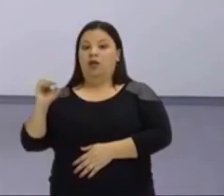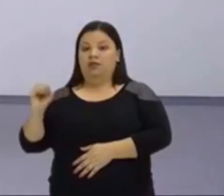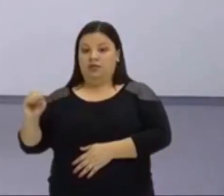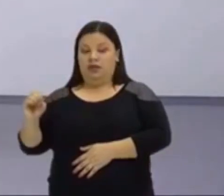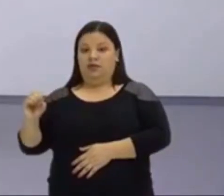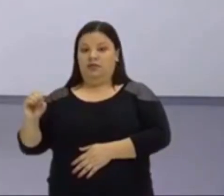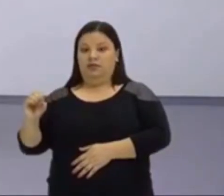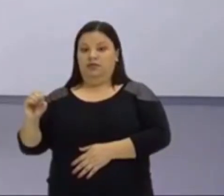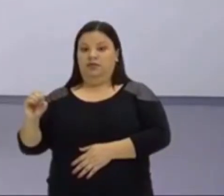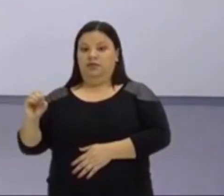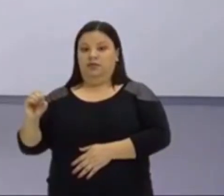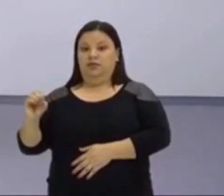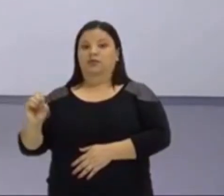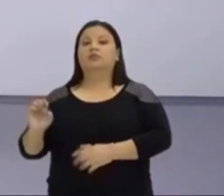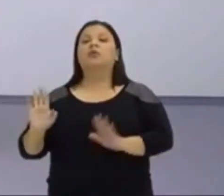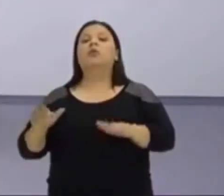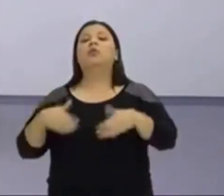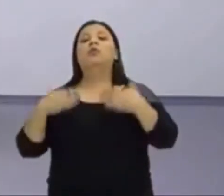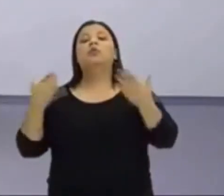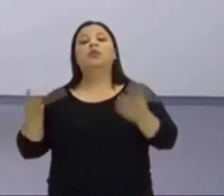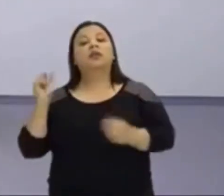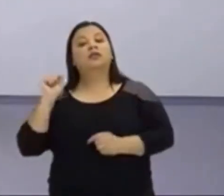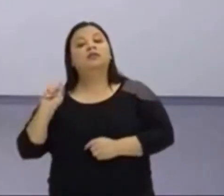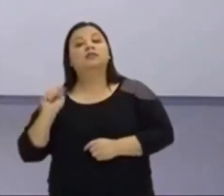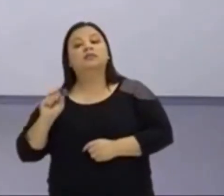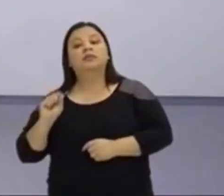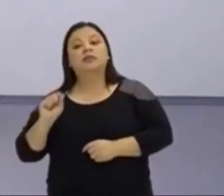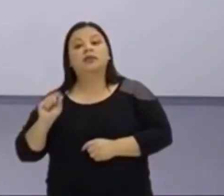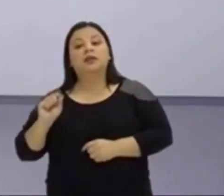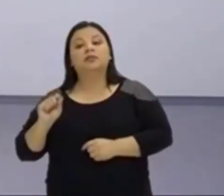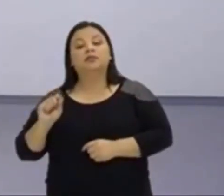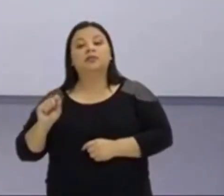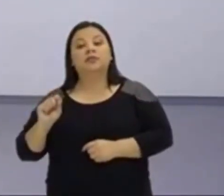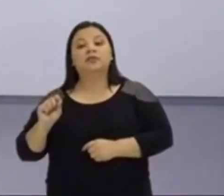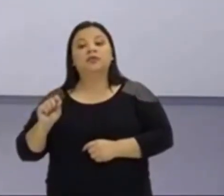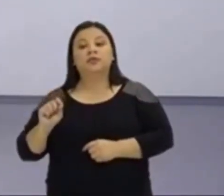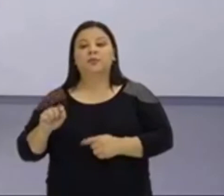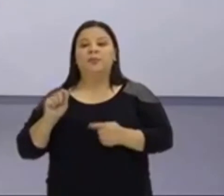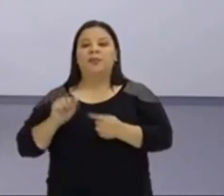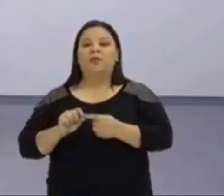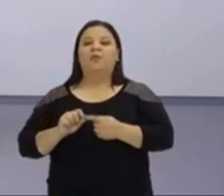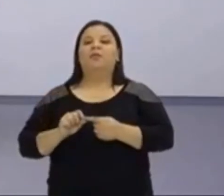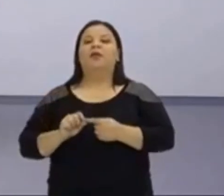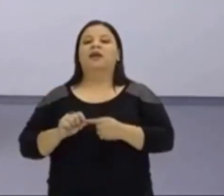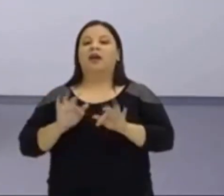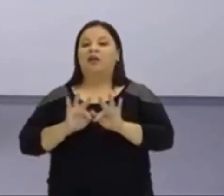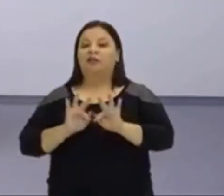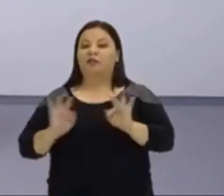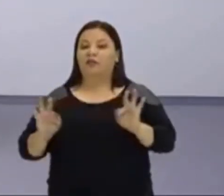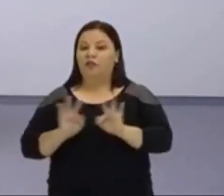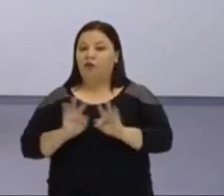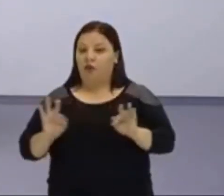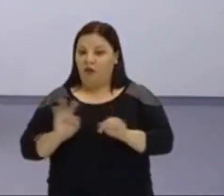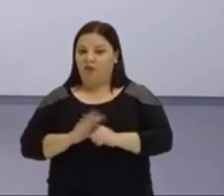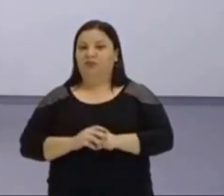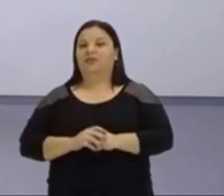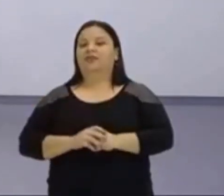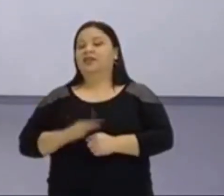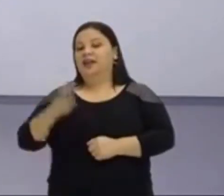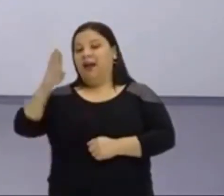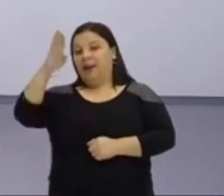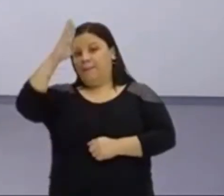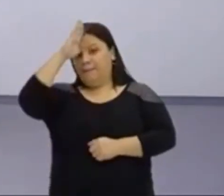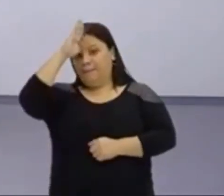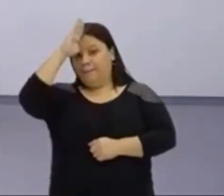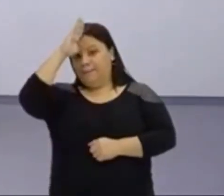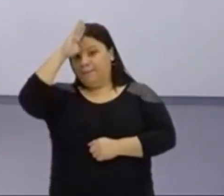equação do segundo grau. E para resolver a equação do segundo grau, Hugo? Fórmula de Bhaskara. Fórmula de Bhaskara. O Hugo até deu lá a prévia do que é